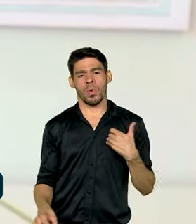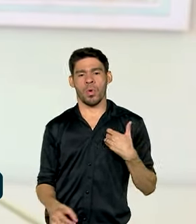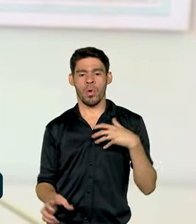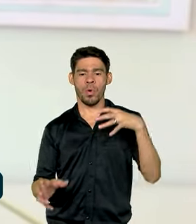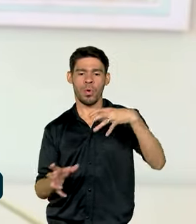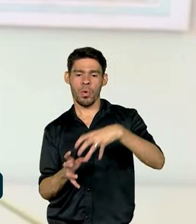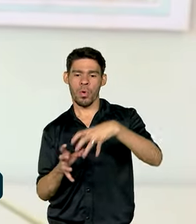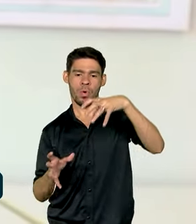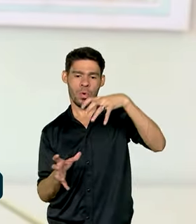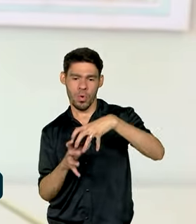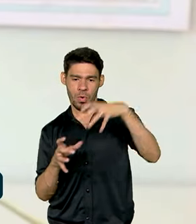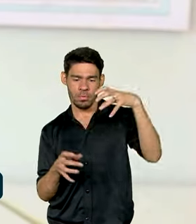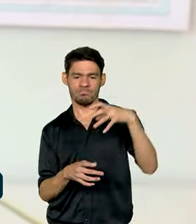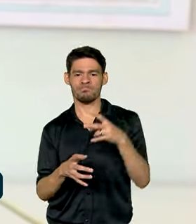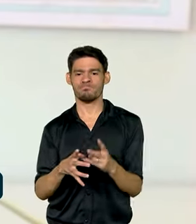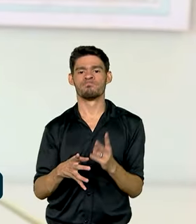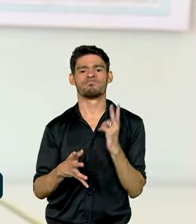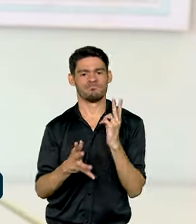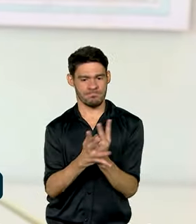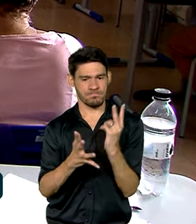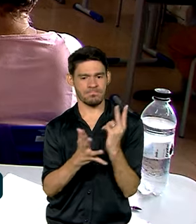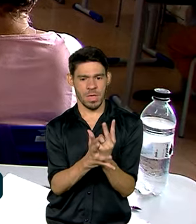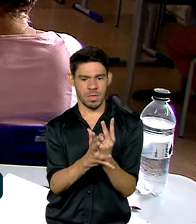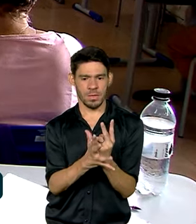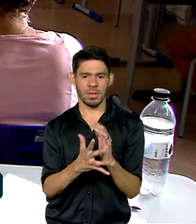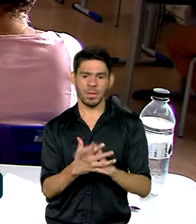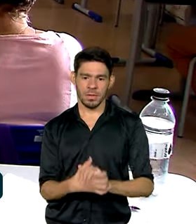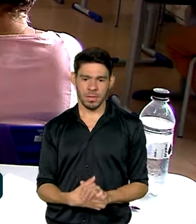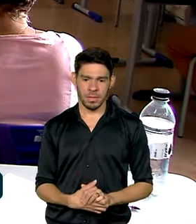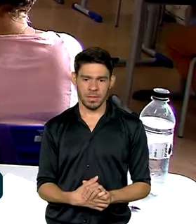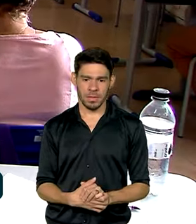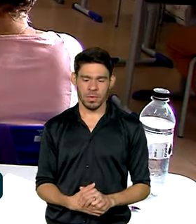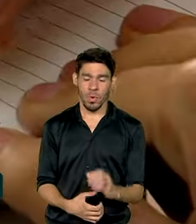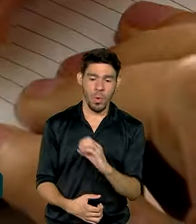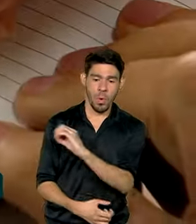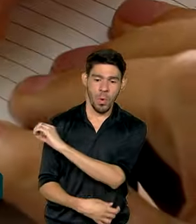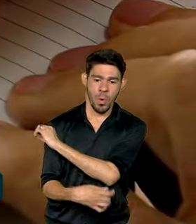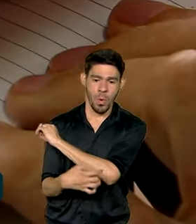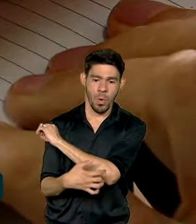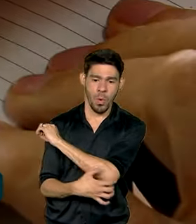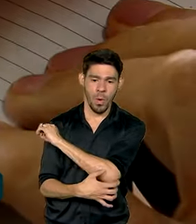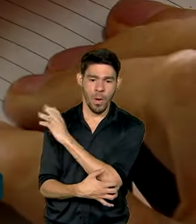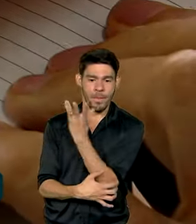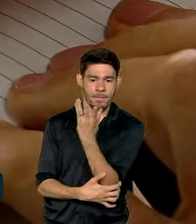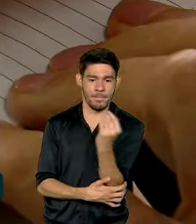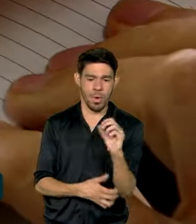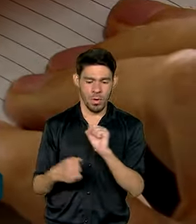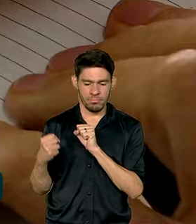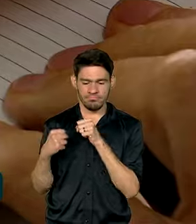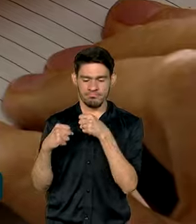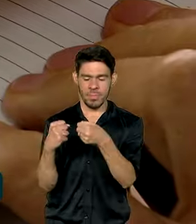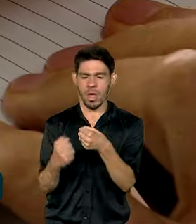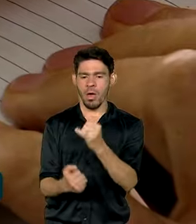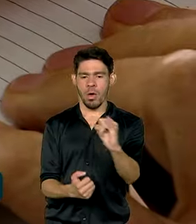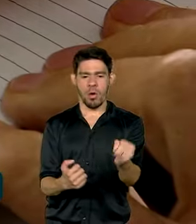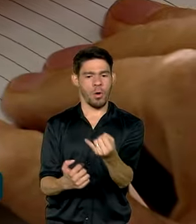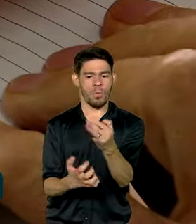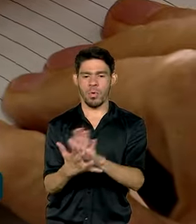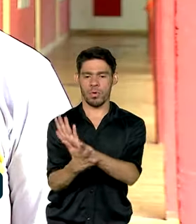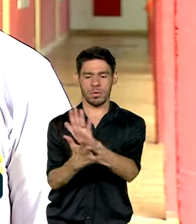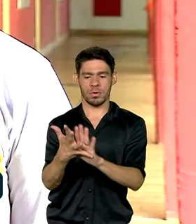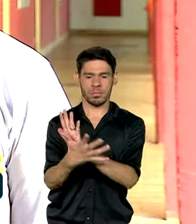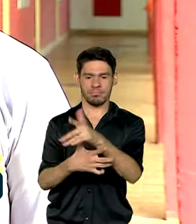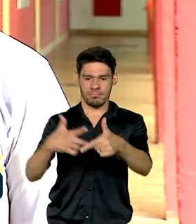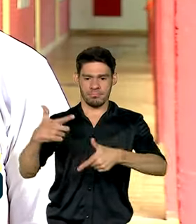velhas, ele ainda permanece bastante elevado. Com o analfabetismo, muitos também enfrentam a falta de oportunidade de